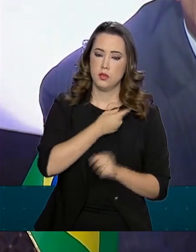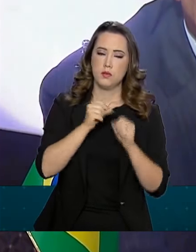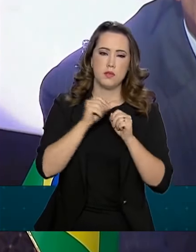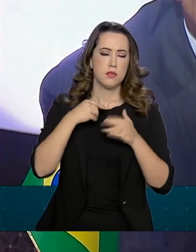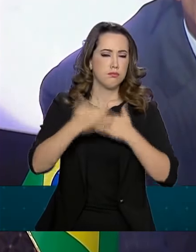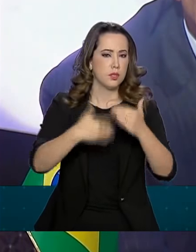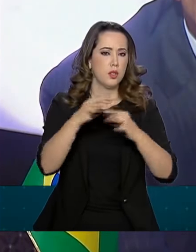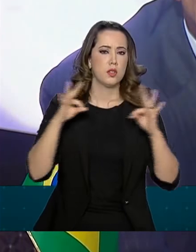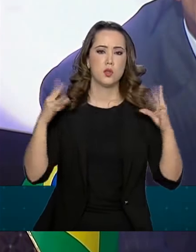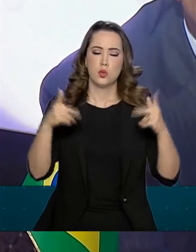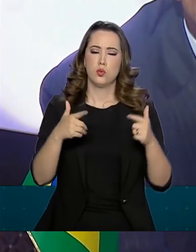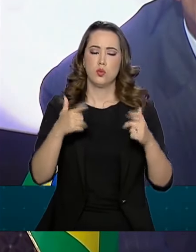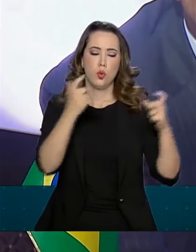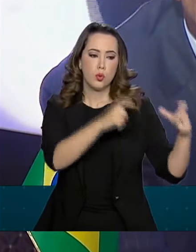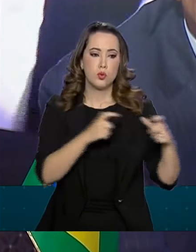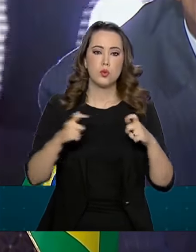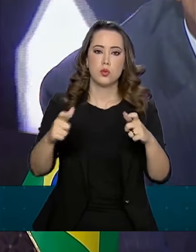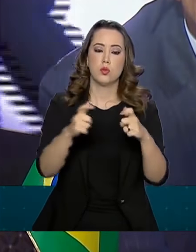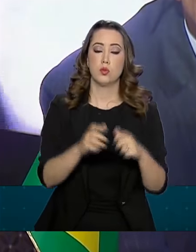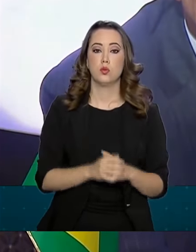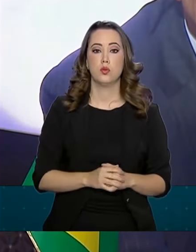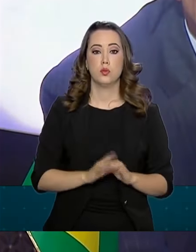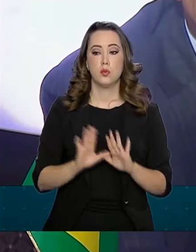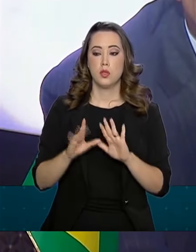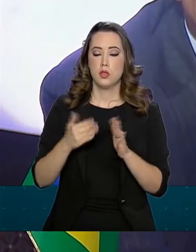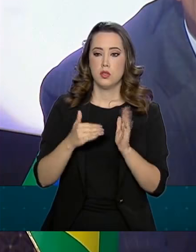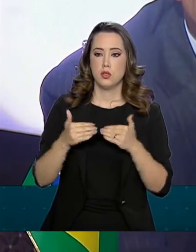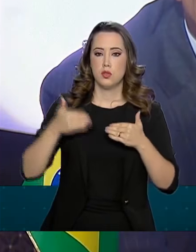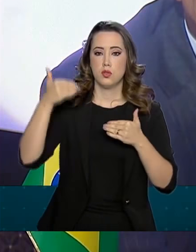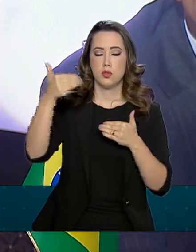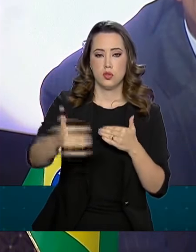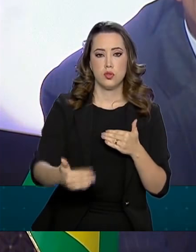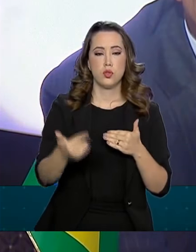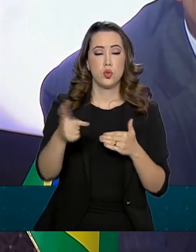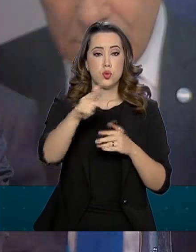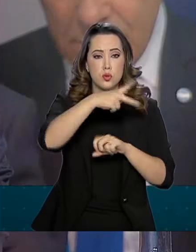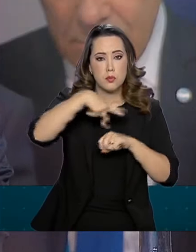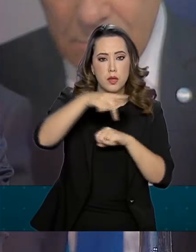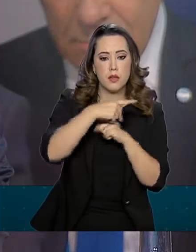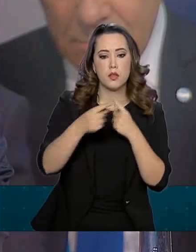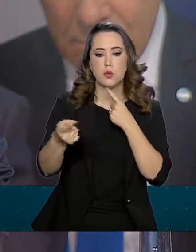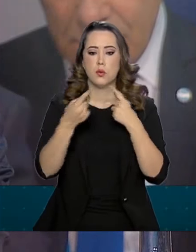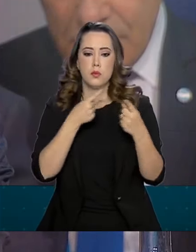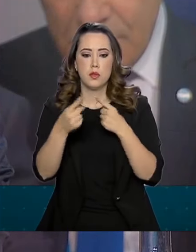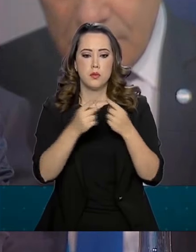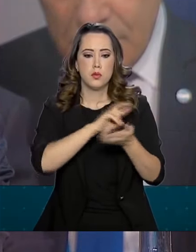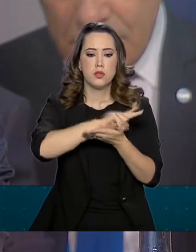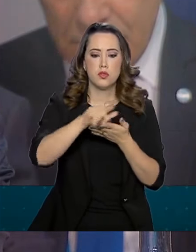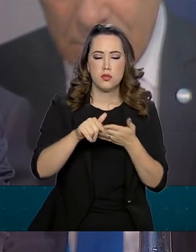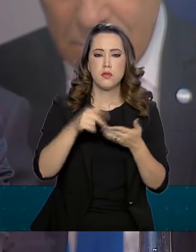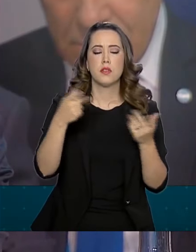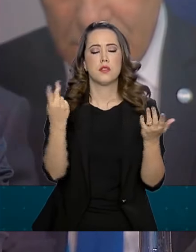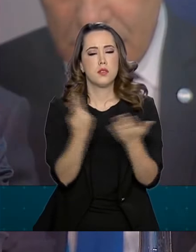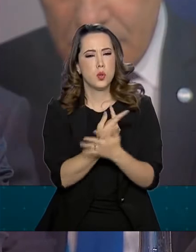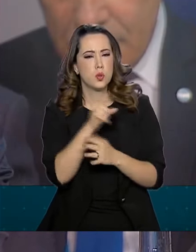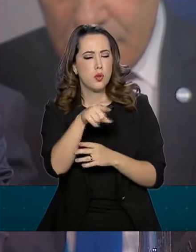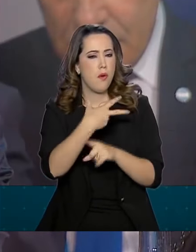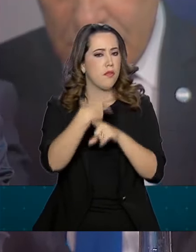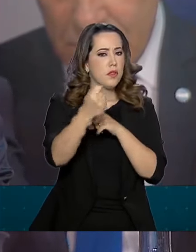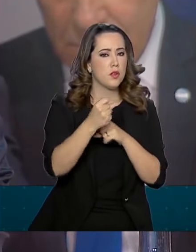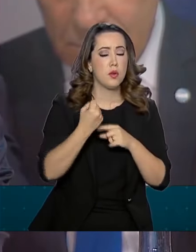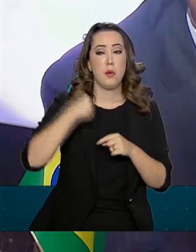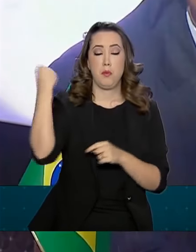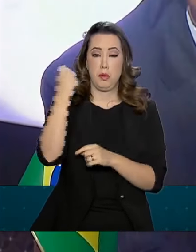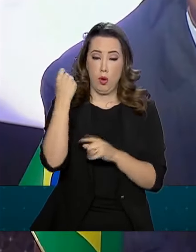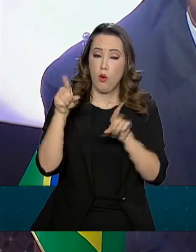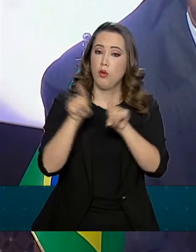Macri. Na frente externa, a agenda de negociações foi intensa. A maior conquista, sem dúvida, foi o nosso